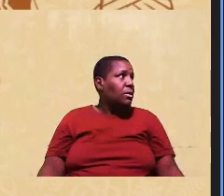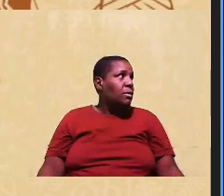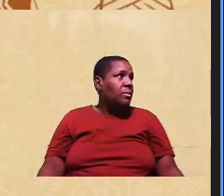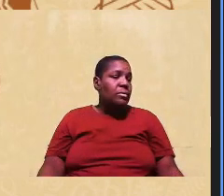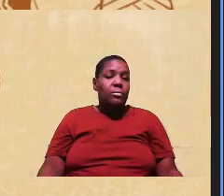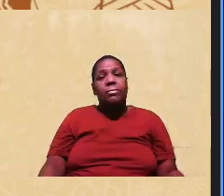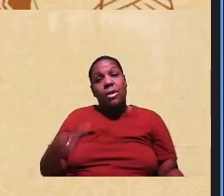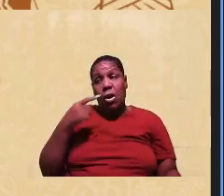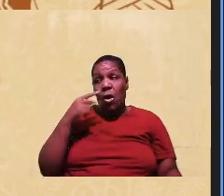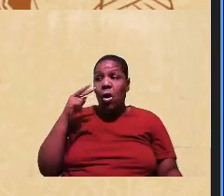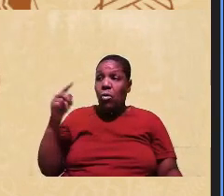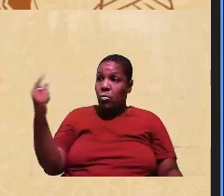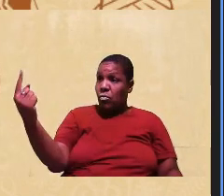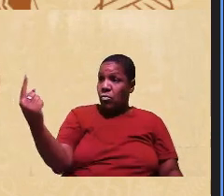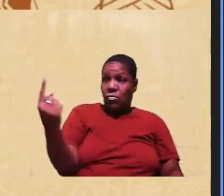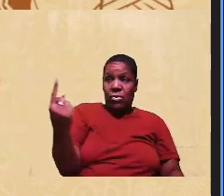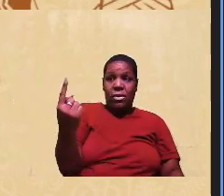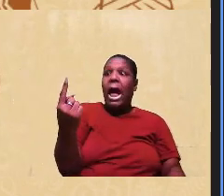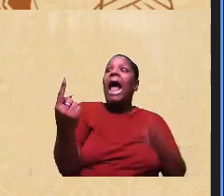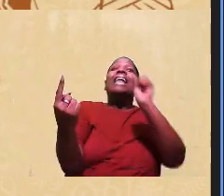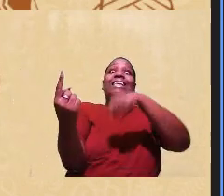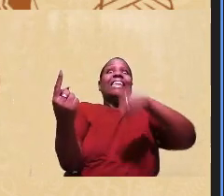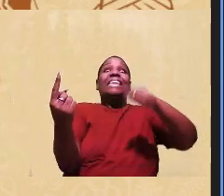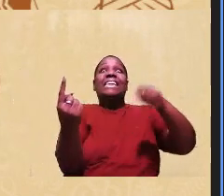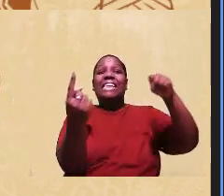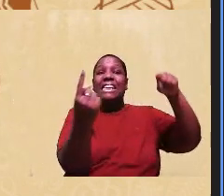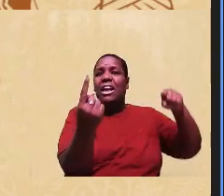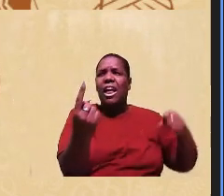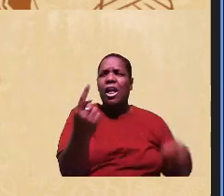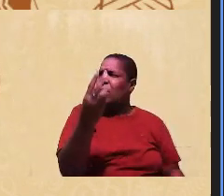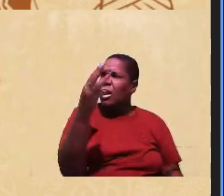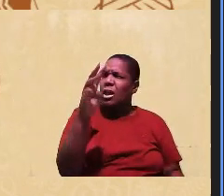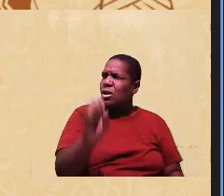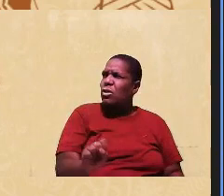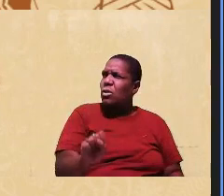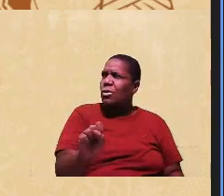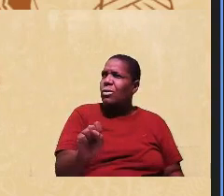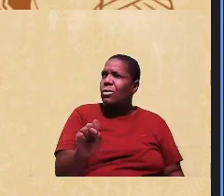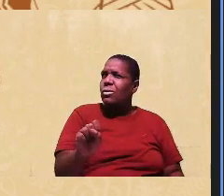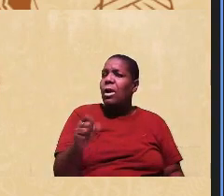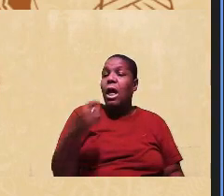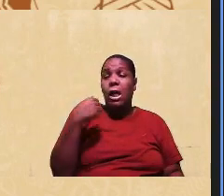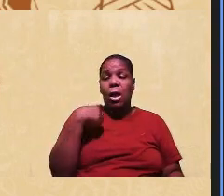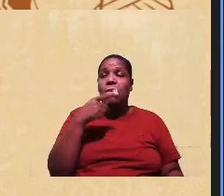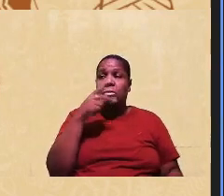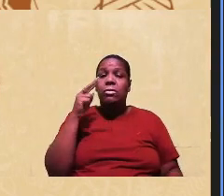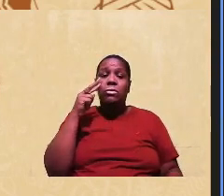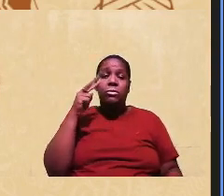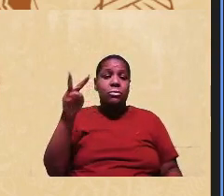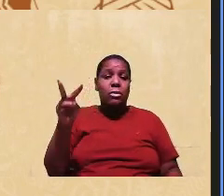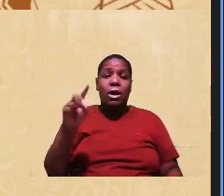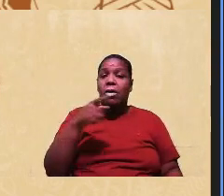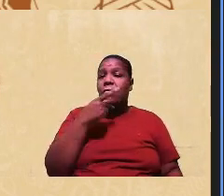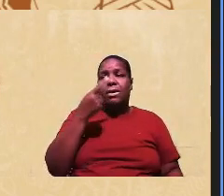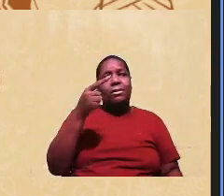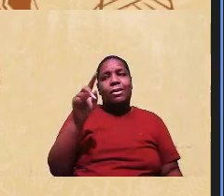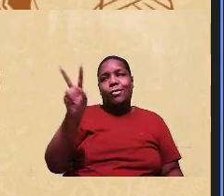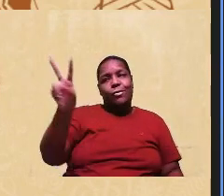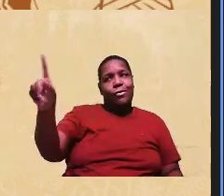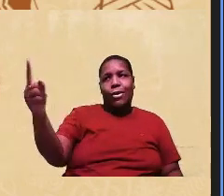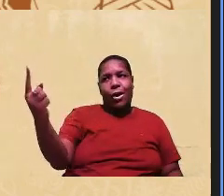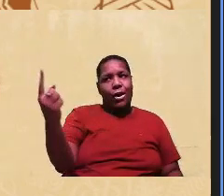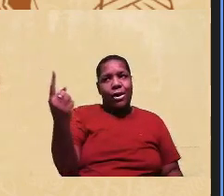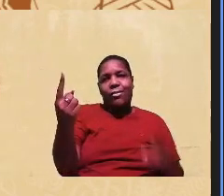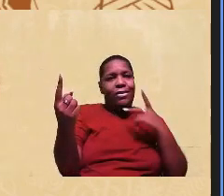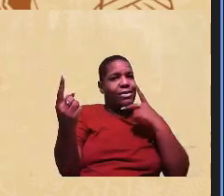candidato chegou na porta, você já deu sim para ele, é três segundos. E eu vou ter casos? E vai ter ou não? Porque eu vou olhar e dar de